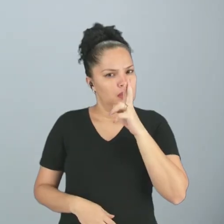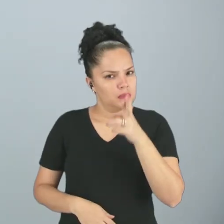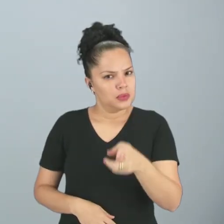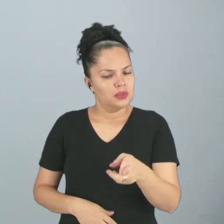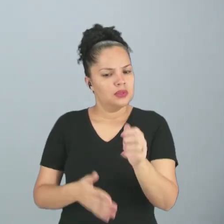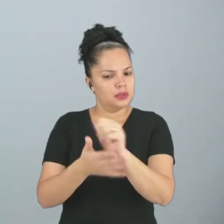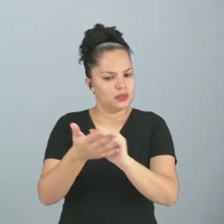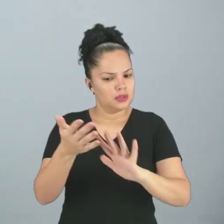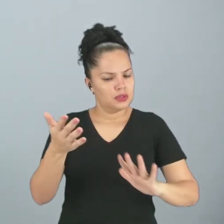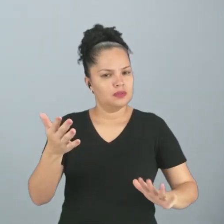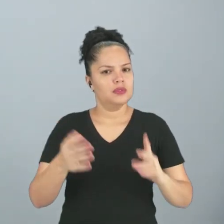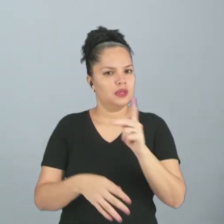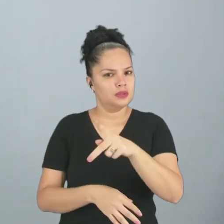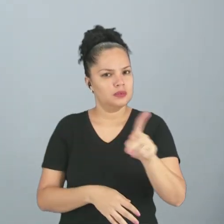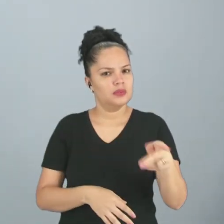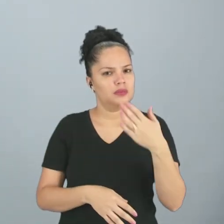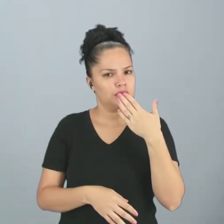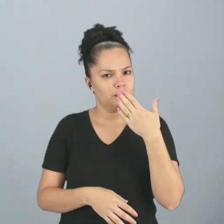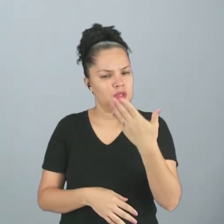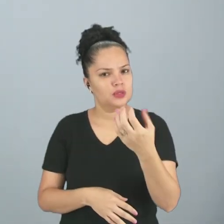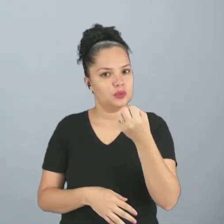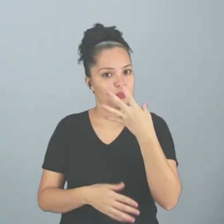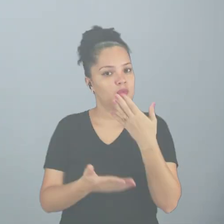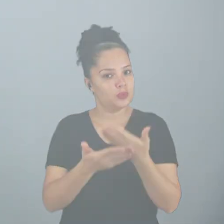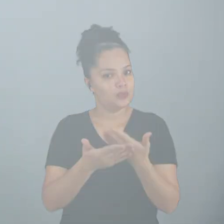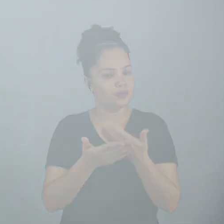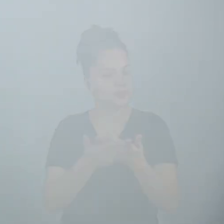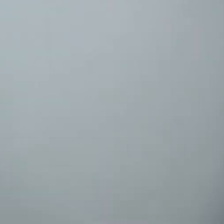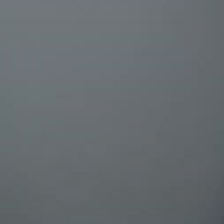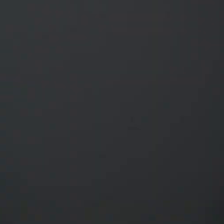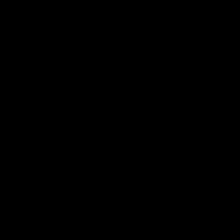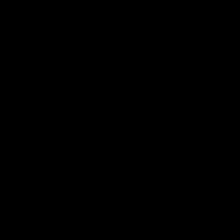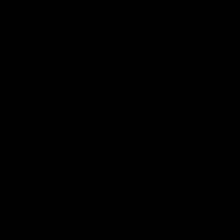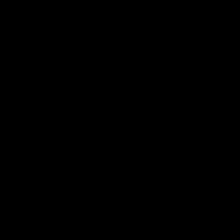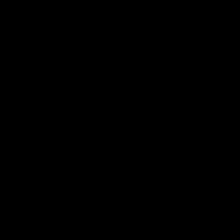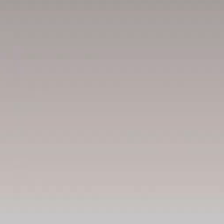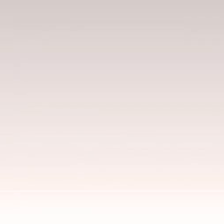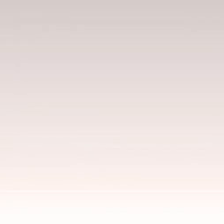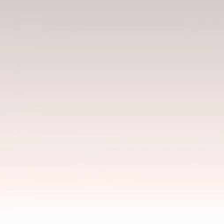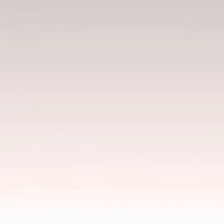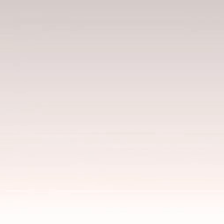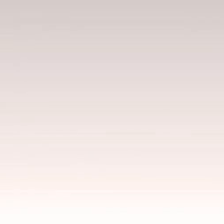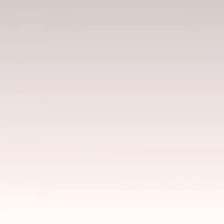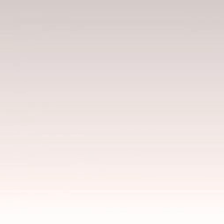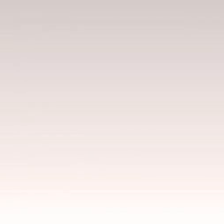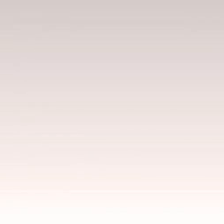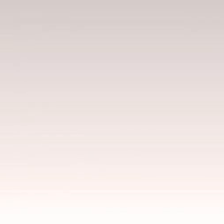o seu professor solicitar. Bons estudos e fique com Deus. Tchau.